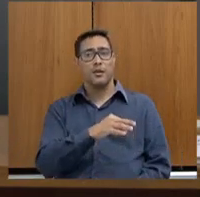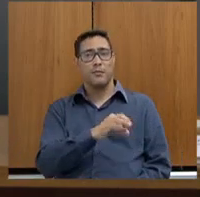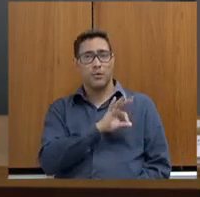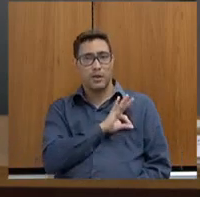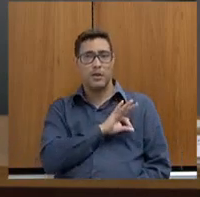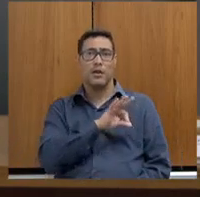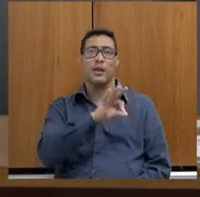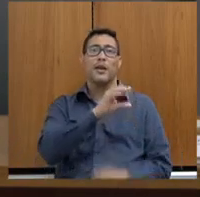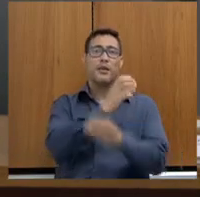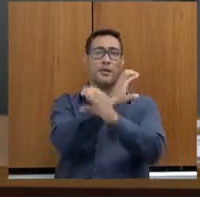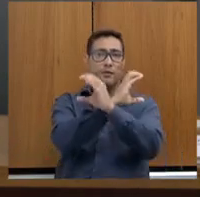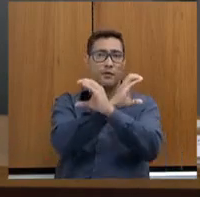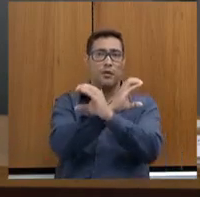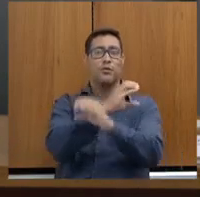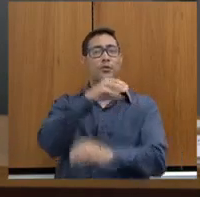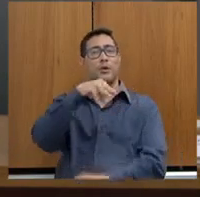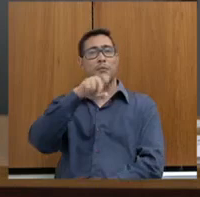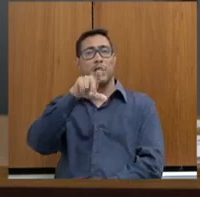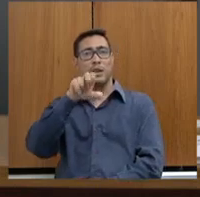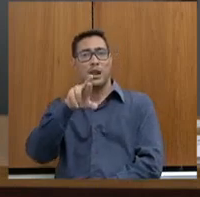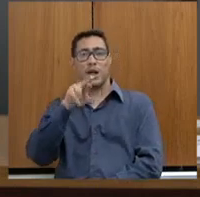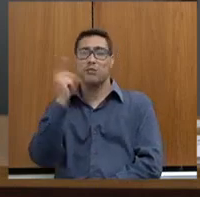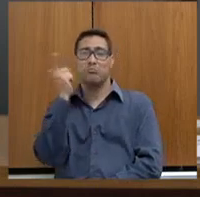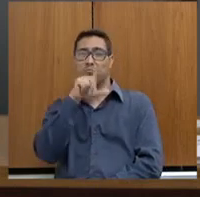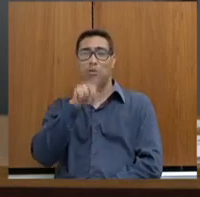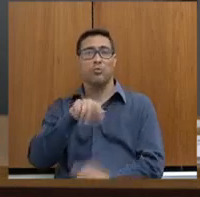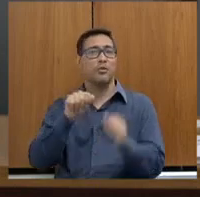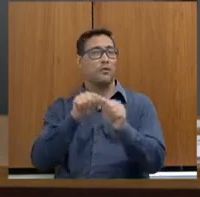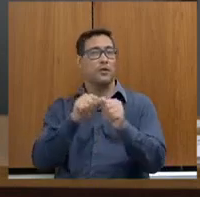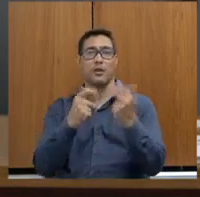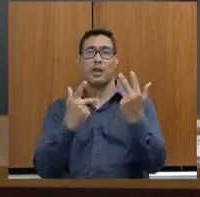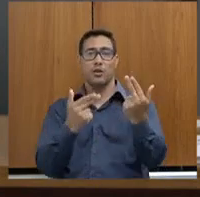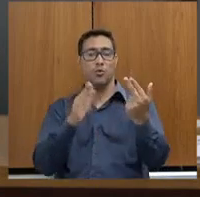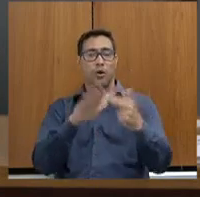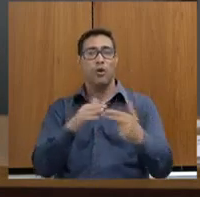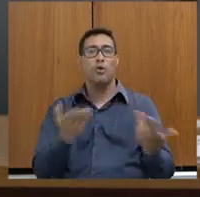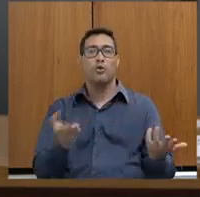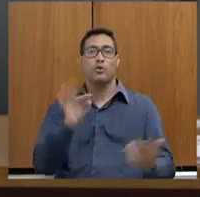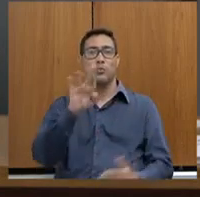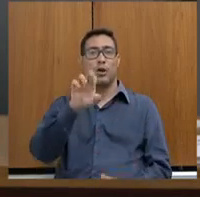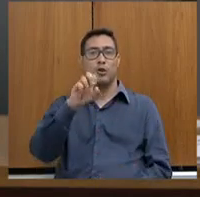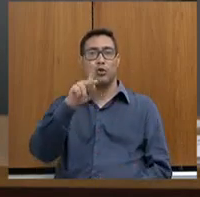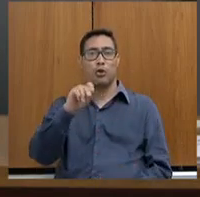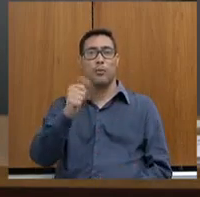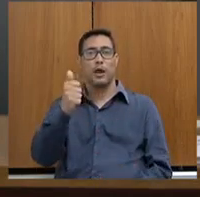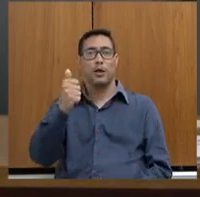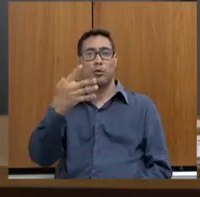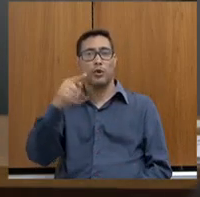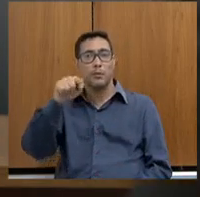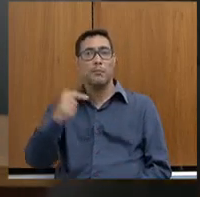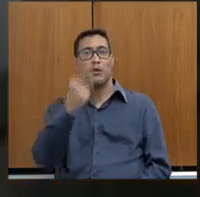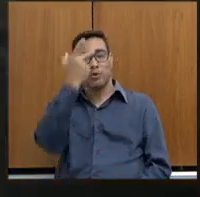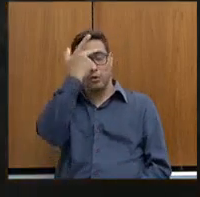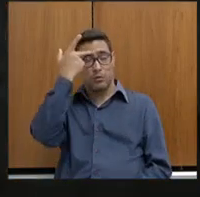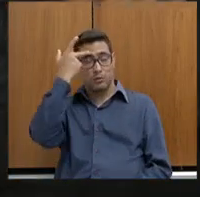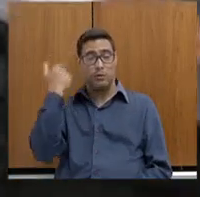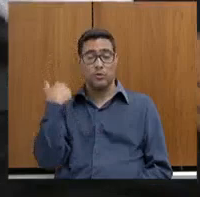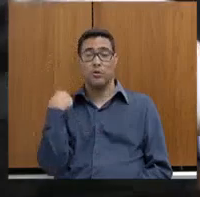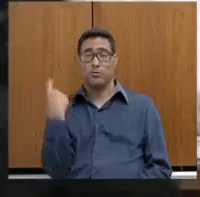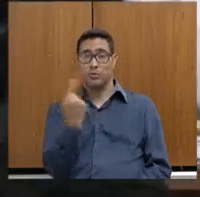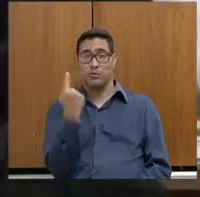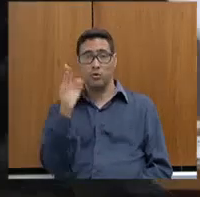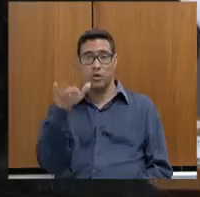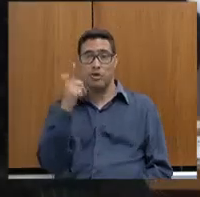feito, num espaço curto de tempo, numa tropa de 14, hoje, 14, 15 mil pessoas, quase toda a tropa foi capacitada